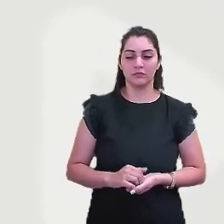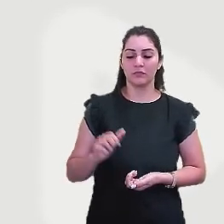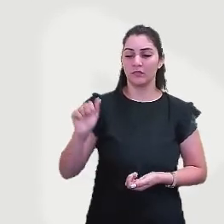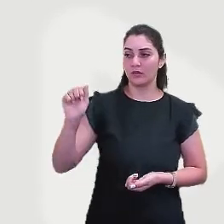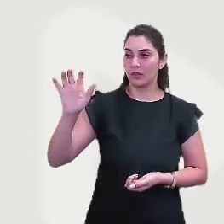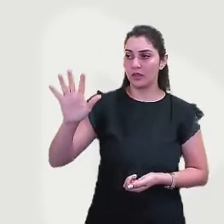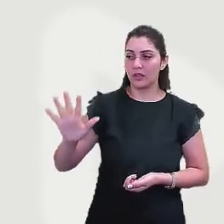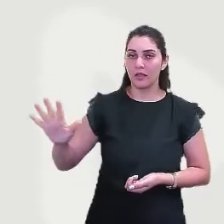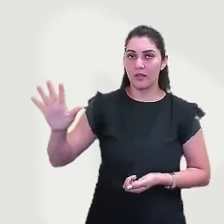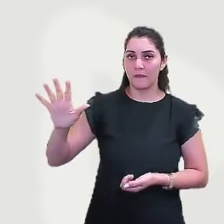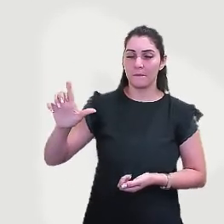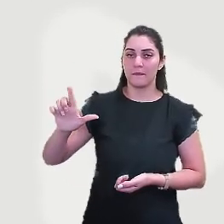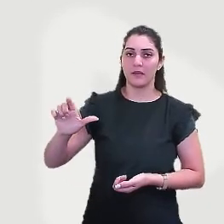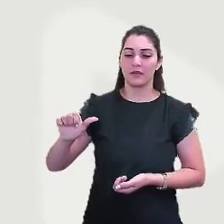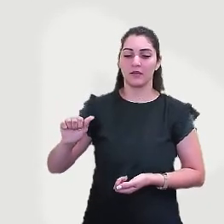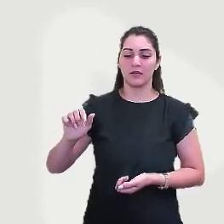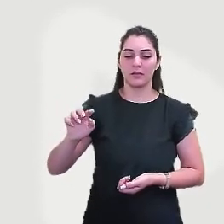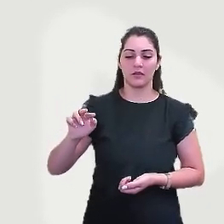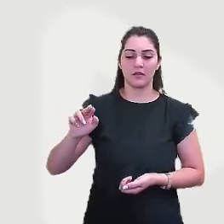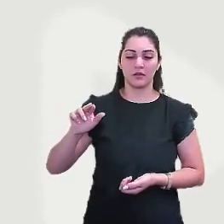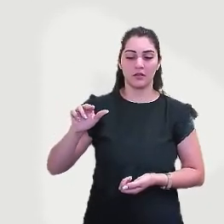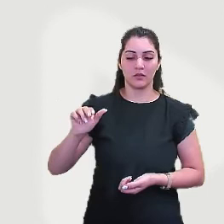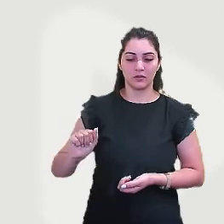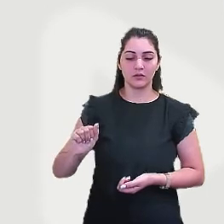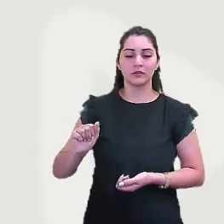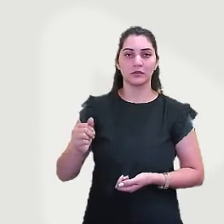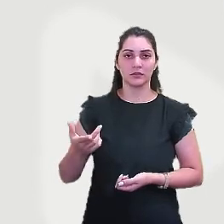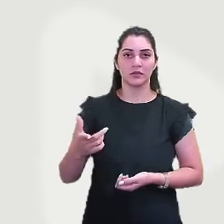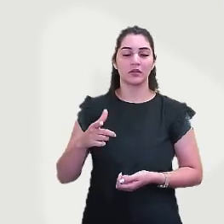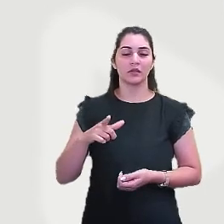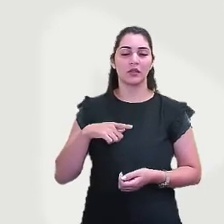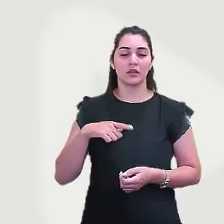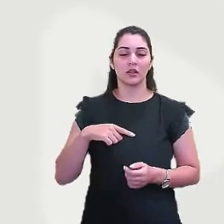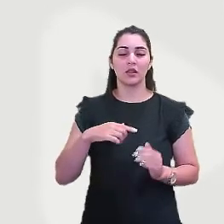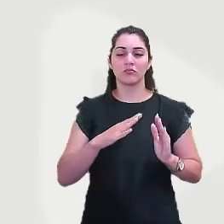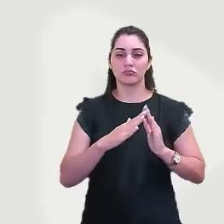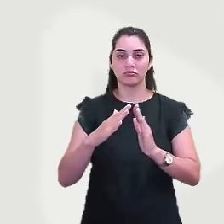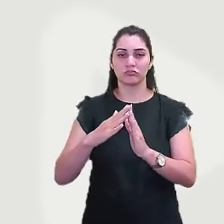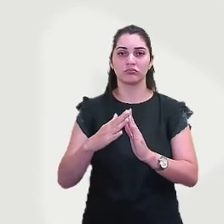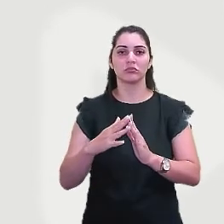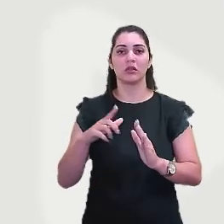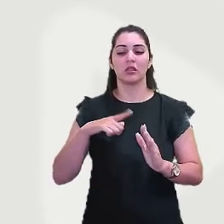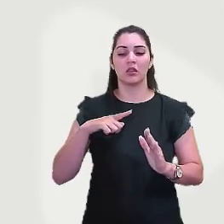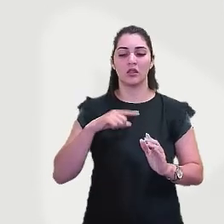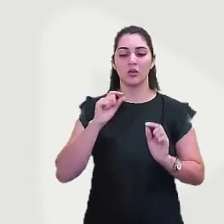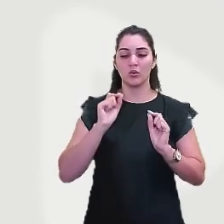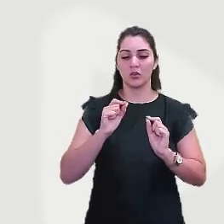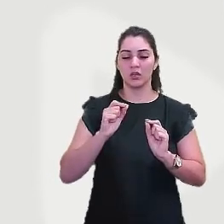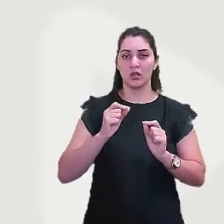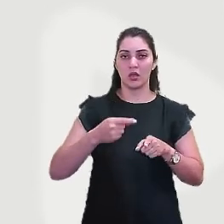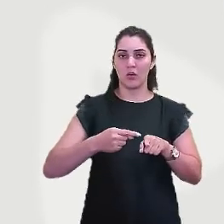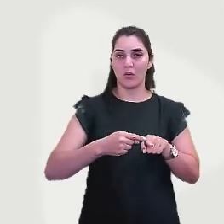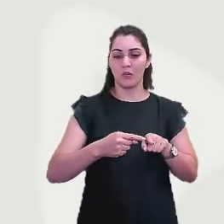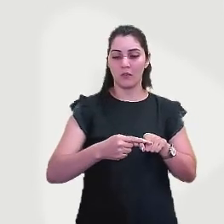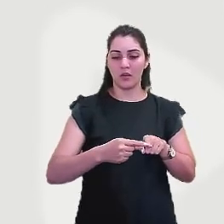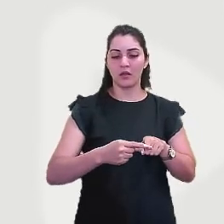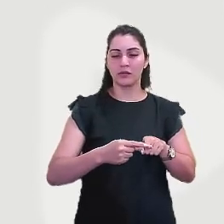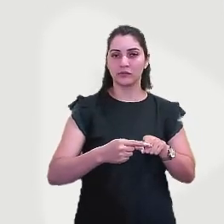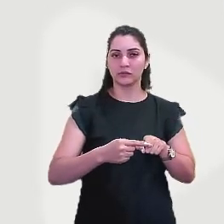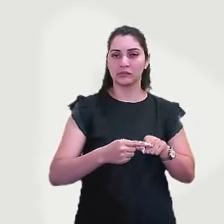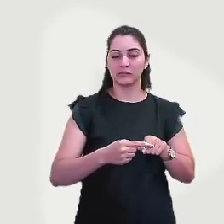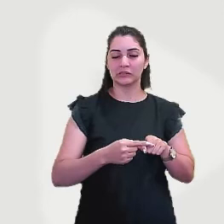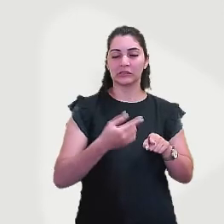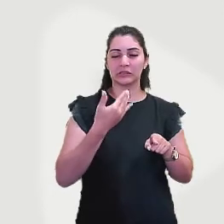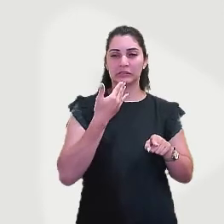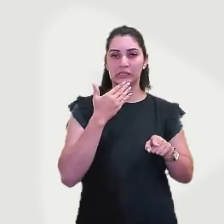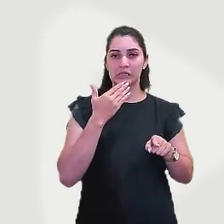aqui também nós temos a segregação sócio-espacial urbana, né? Então, nós temos uma imagem com bairro com habitações precárias e